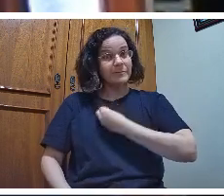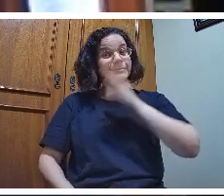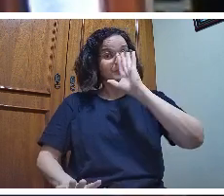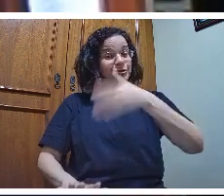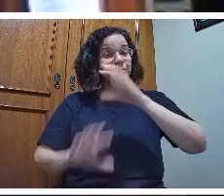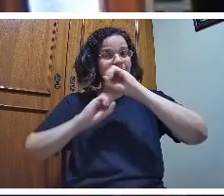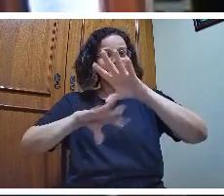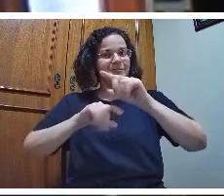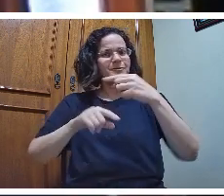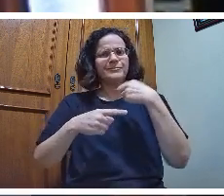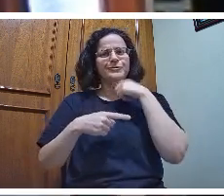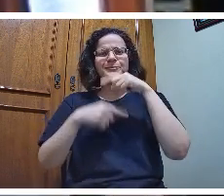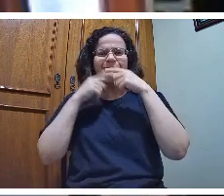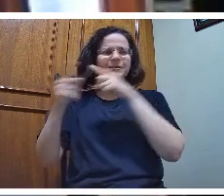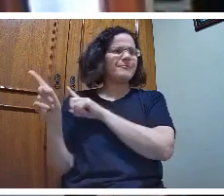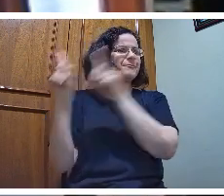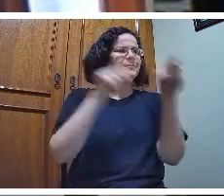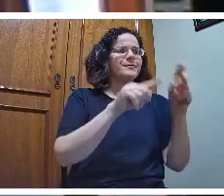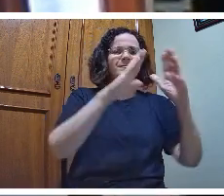para aprender, nós aprendemos.